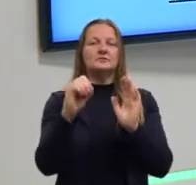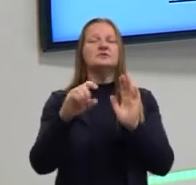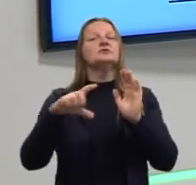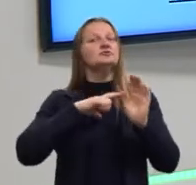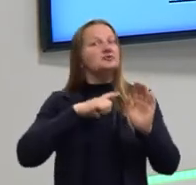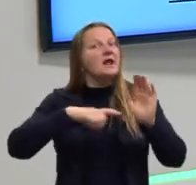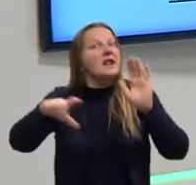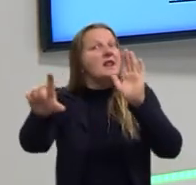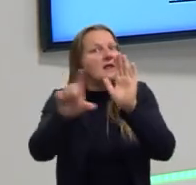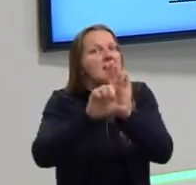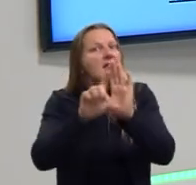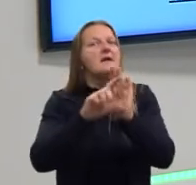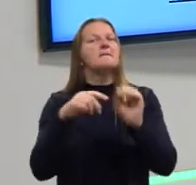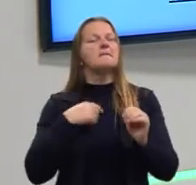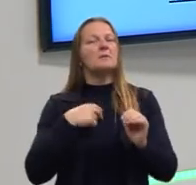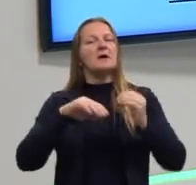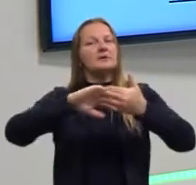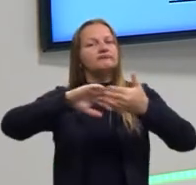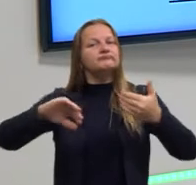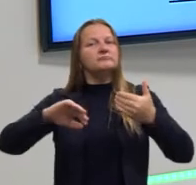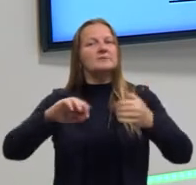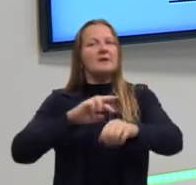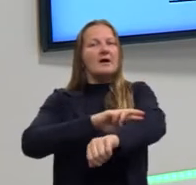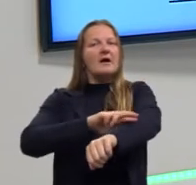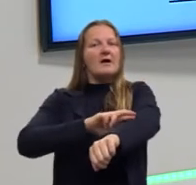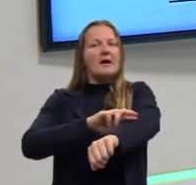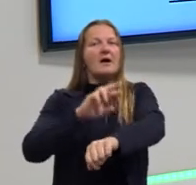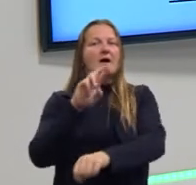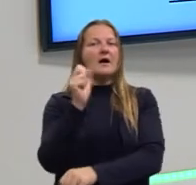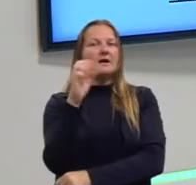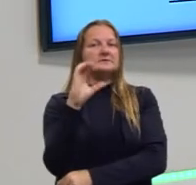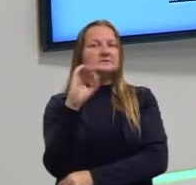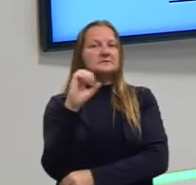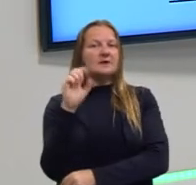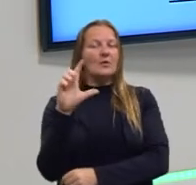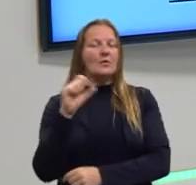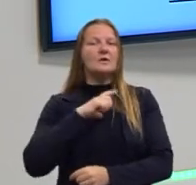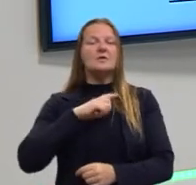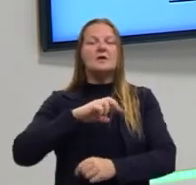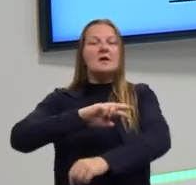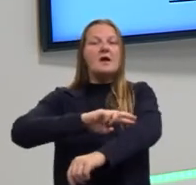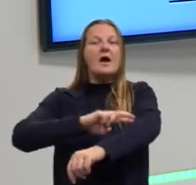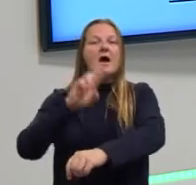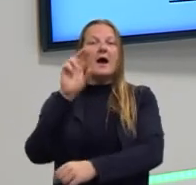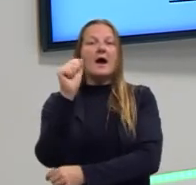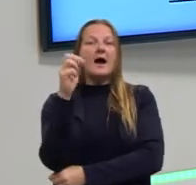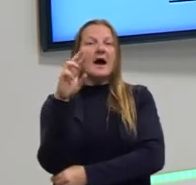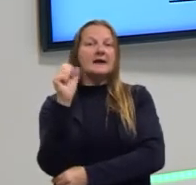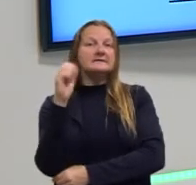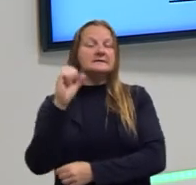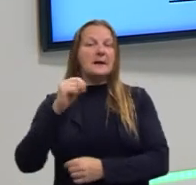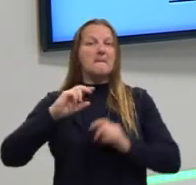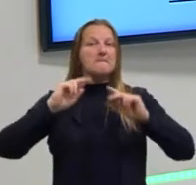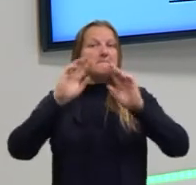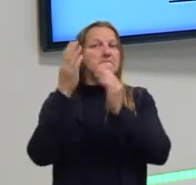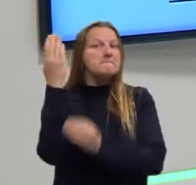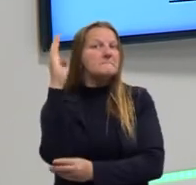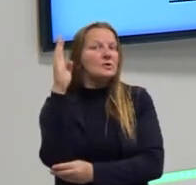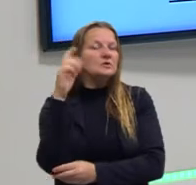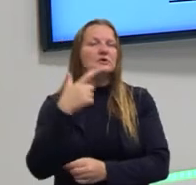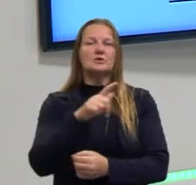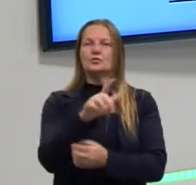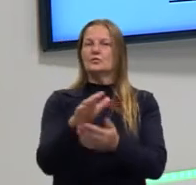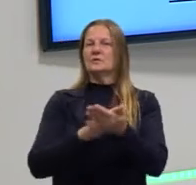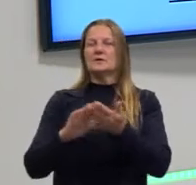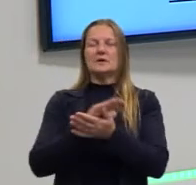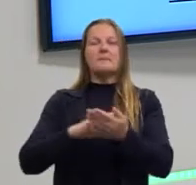segregação racial. A gente começa também dizendo que não existem raças do ponto de vista biológico, mas a